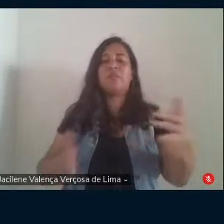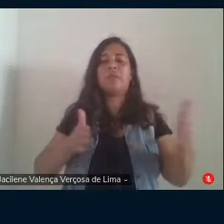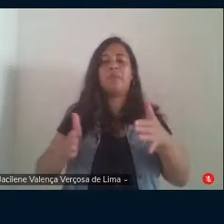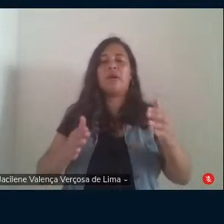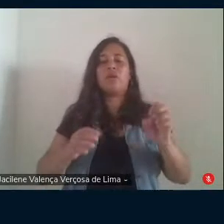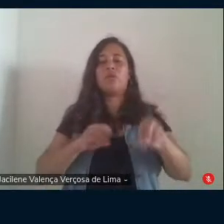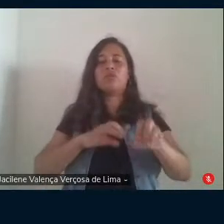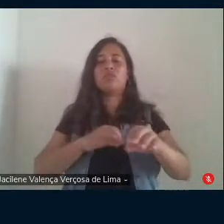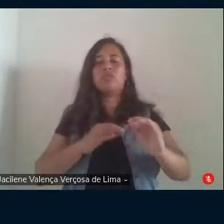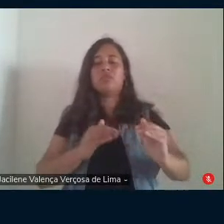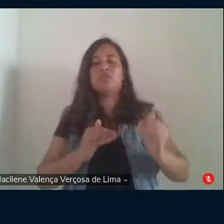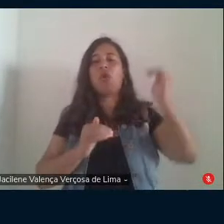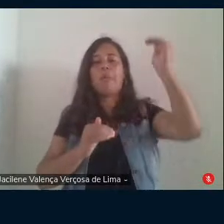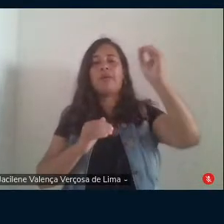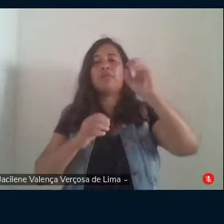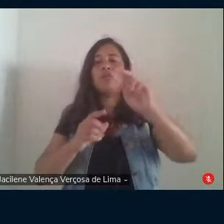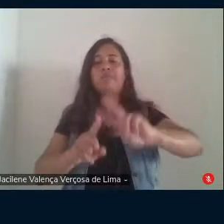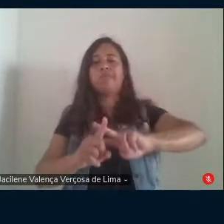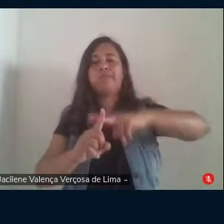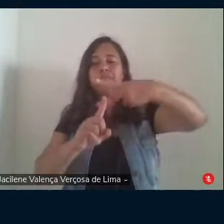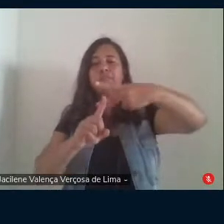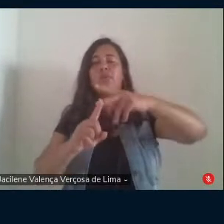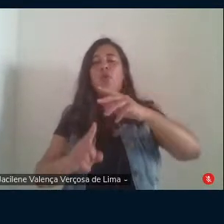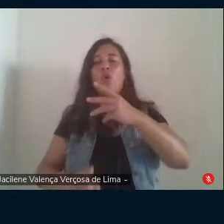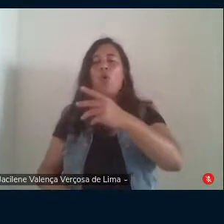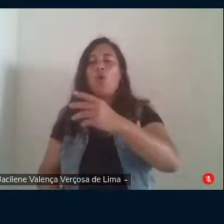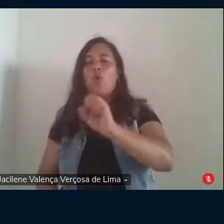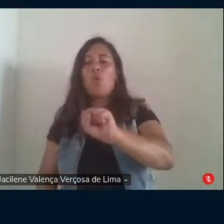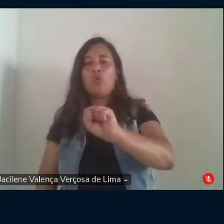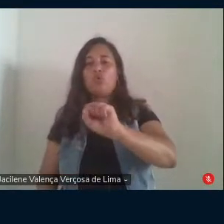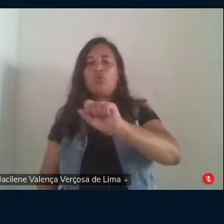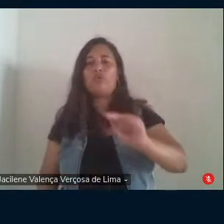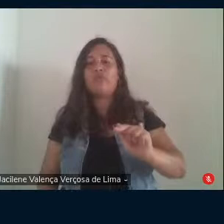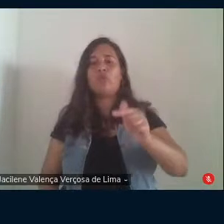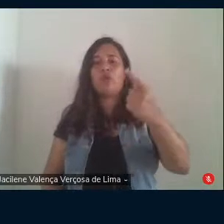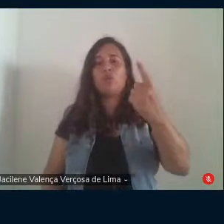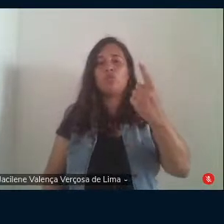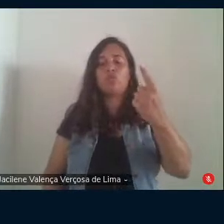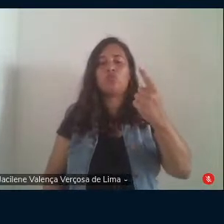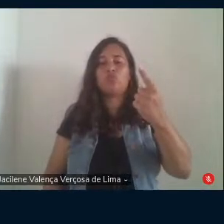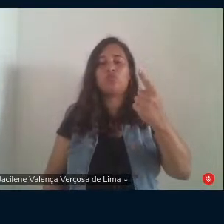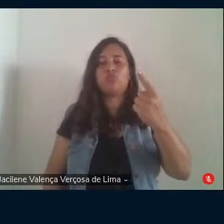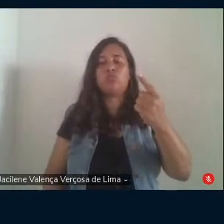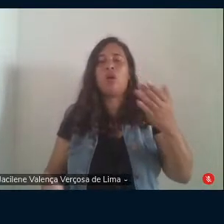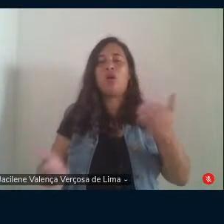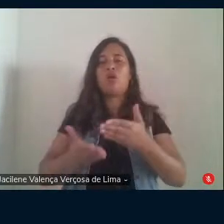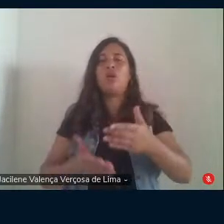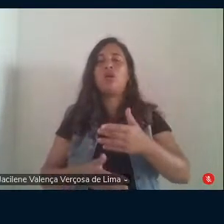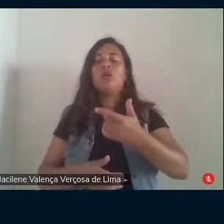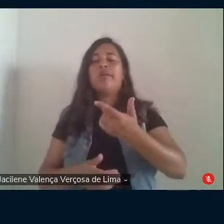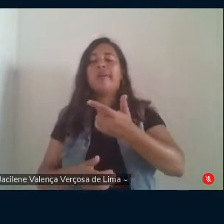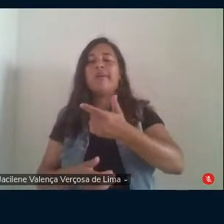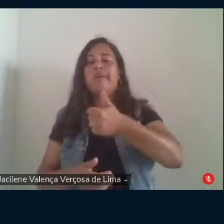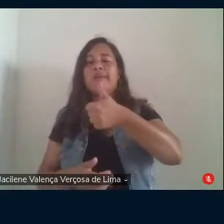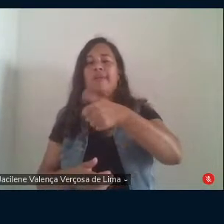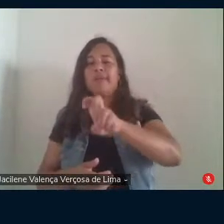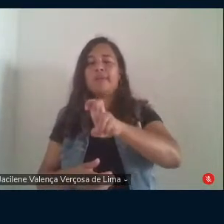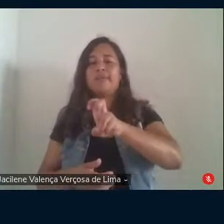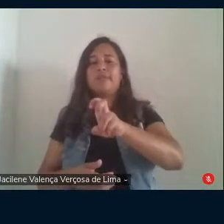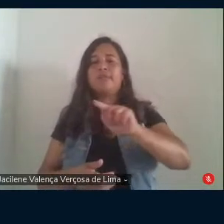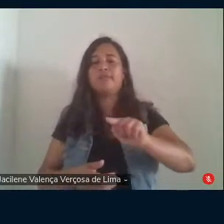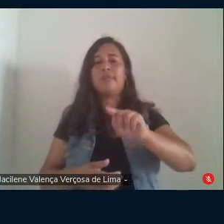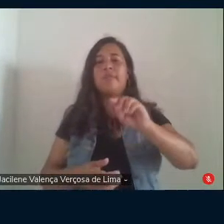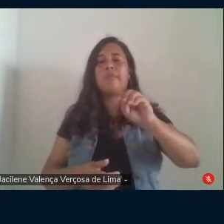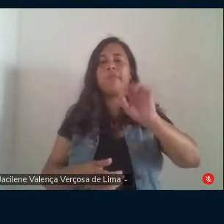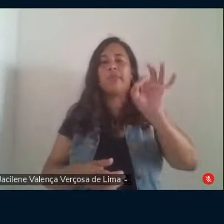dobrou passando de 8,1% para 15,2% no mesmo período os estudantes que fazem